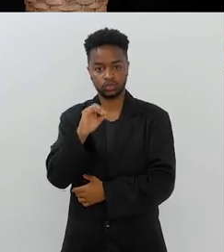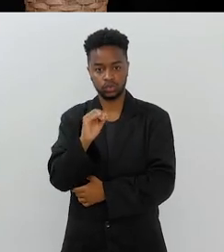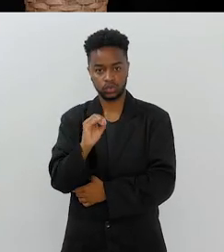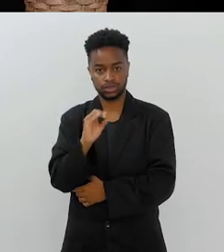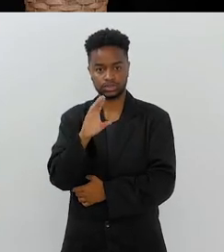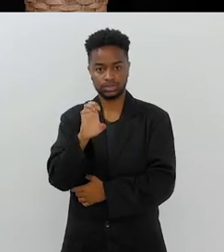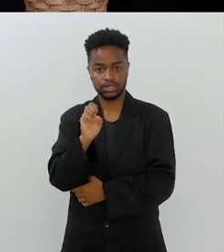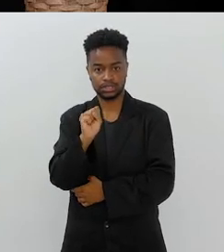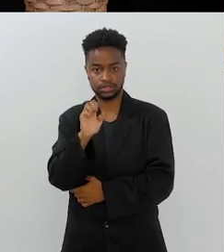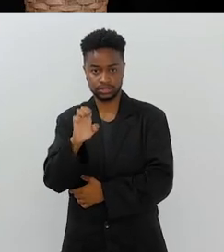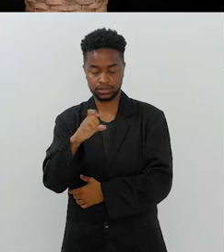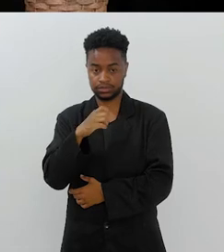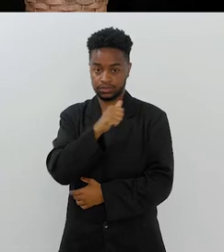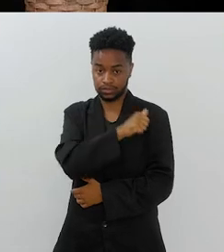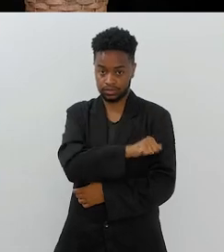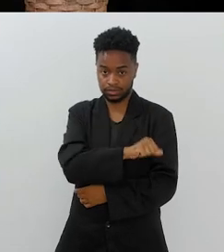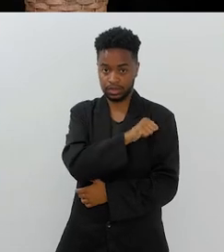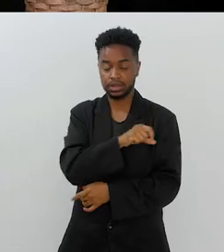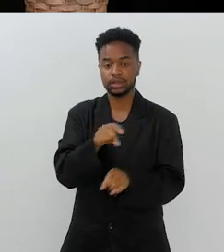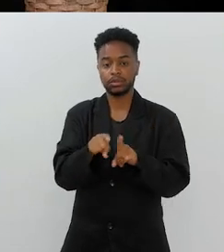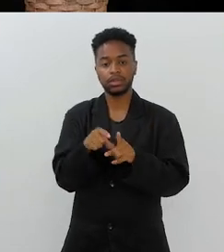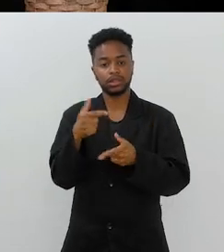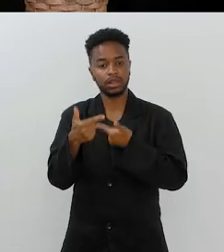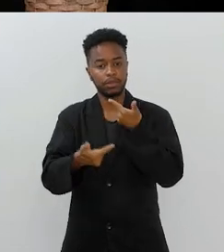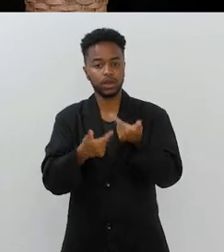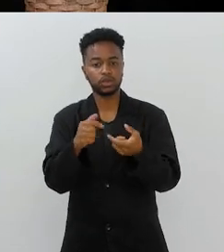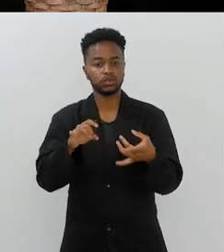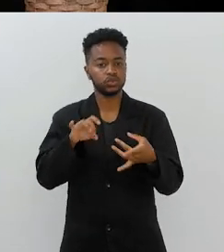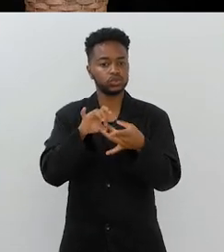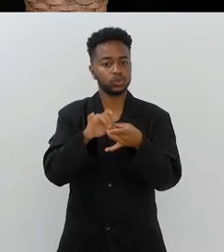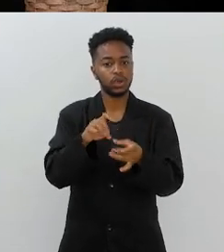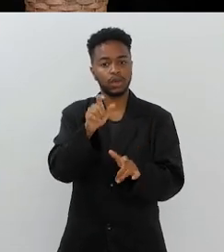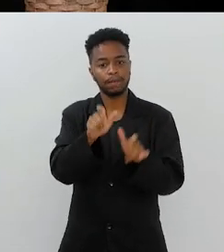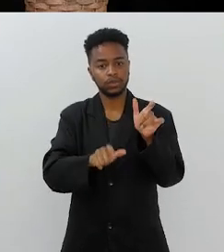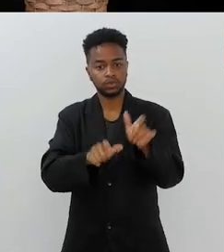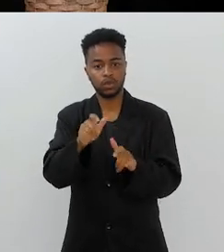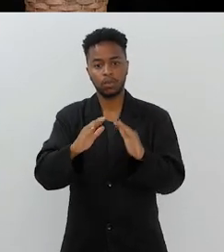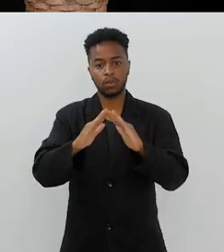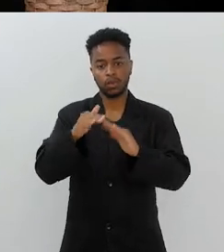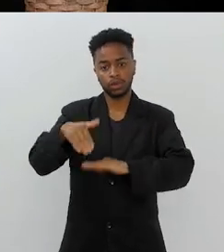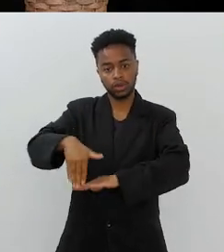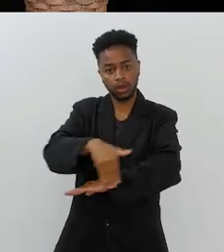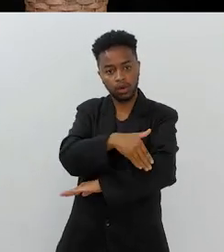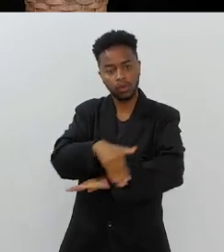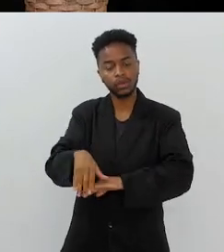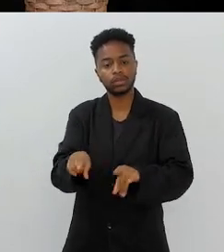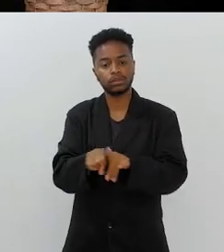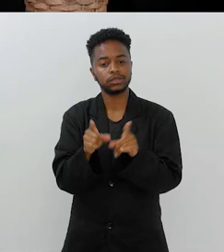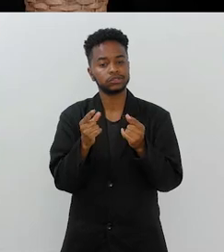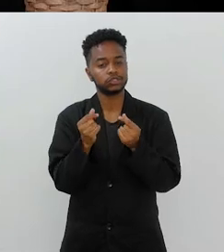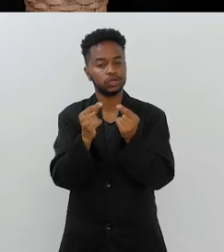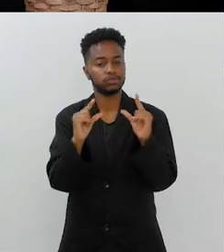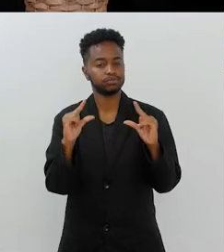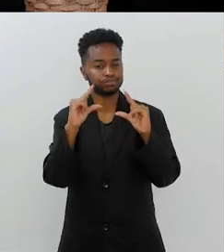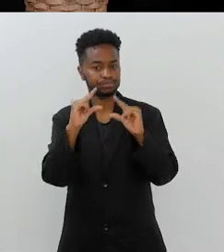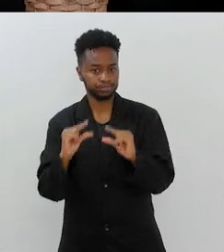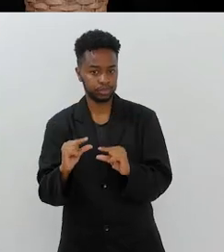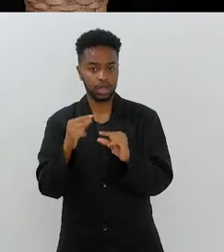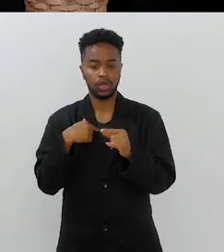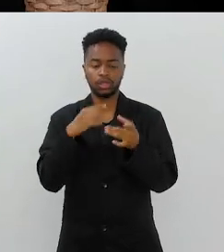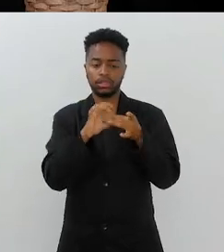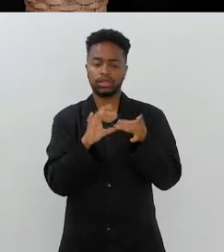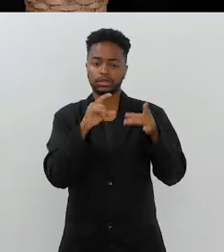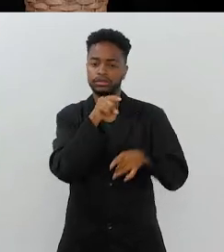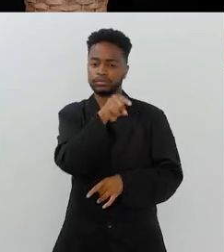faz um trabalho com morador de situação de rua, com baixa renda. Bem, eu vou